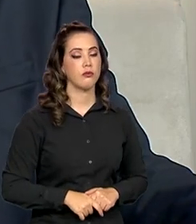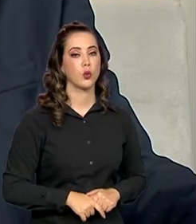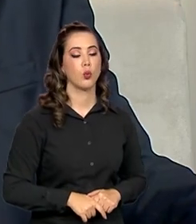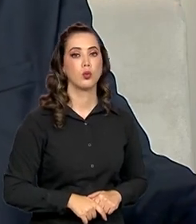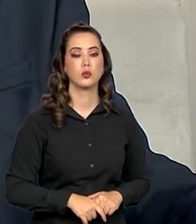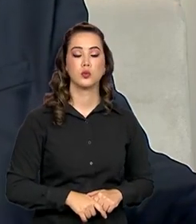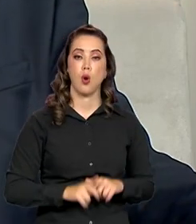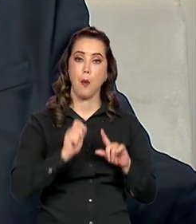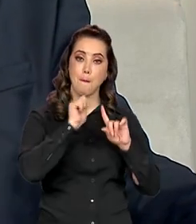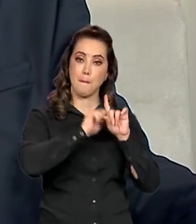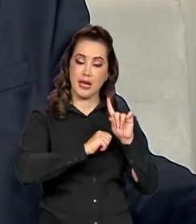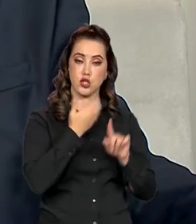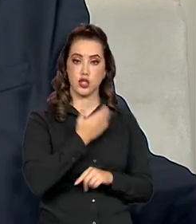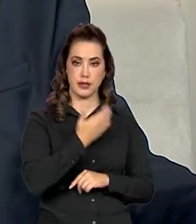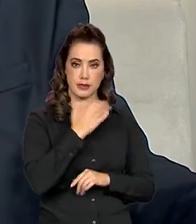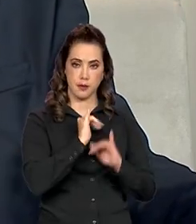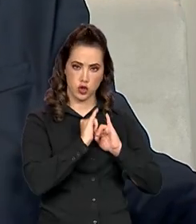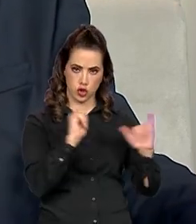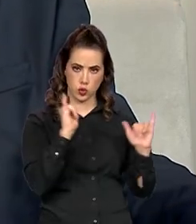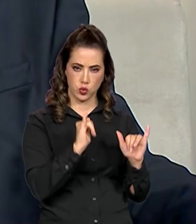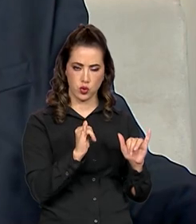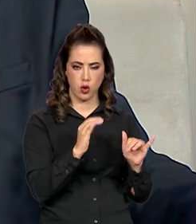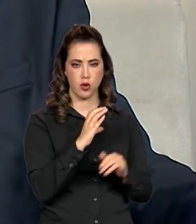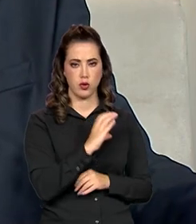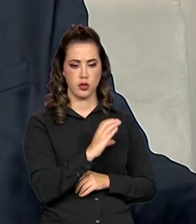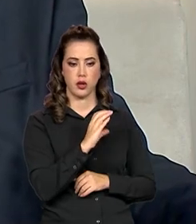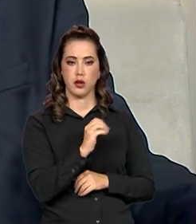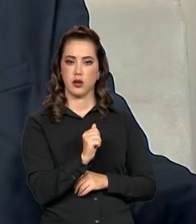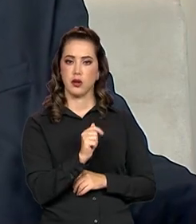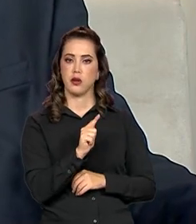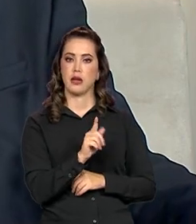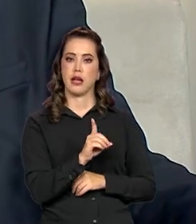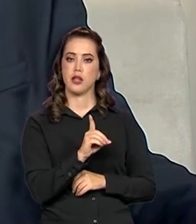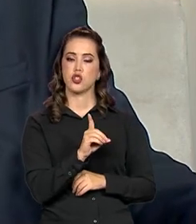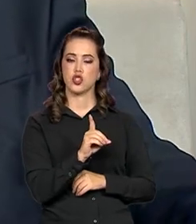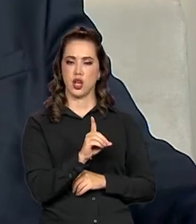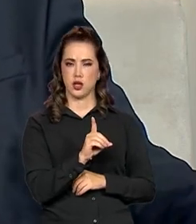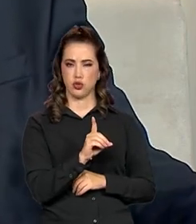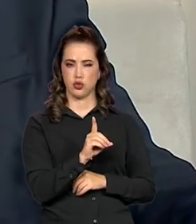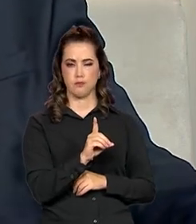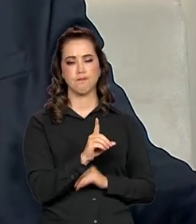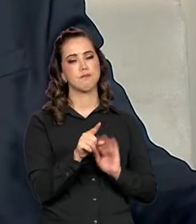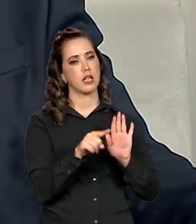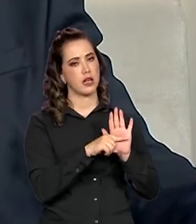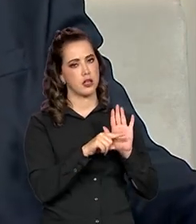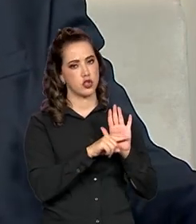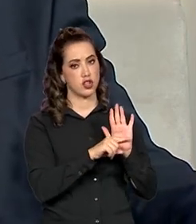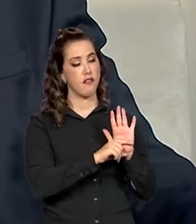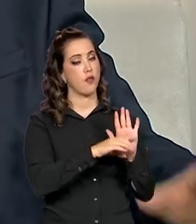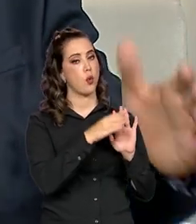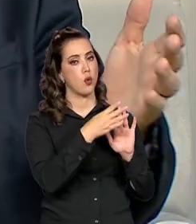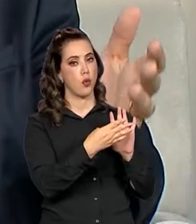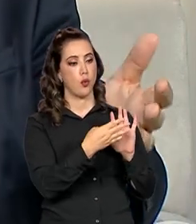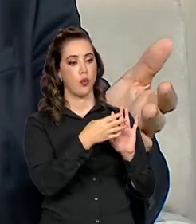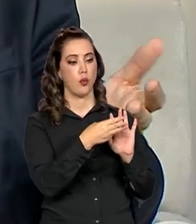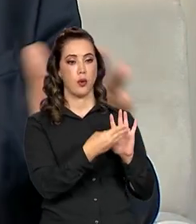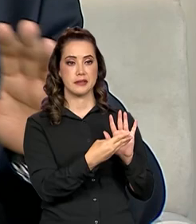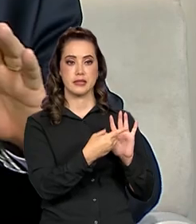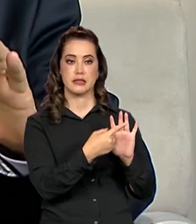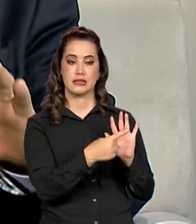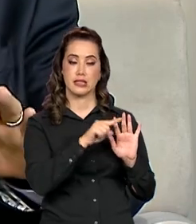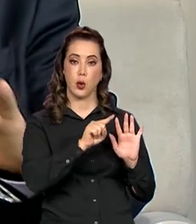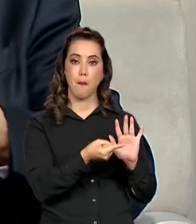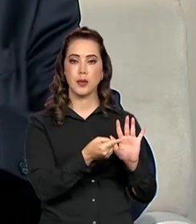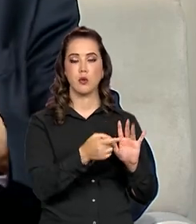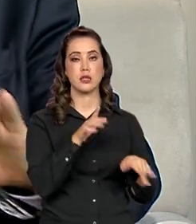anunciamos o Caged agora, mês de dezembro, teve um número negativo de impacto de 431 mil. Então, muita gente se assusta com isso.